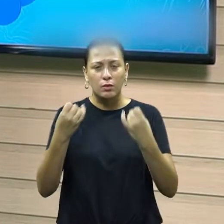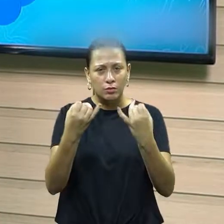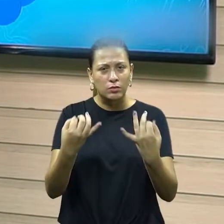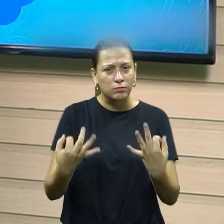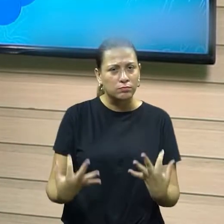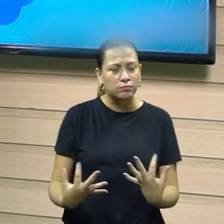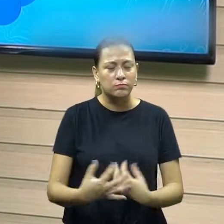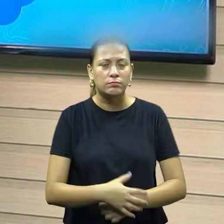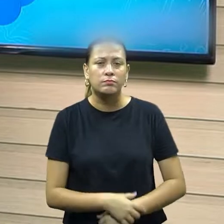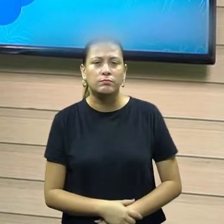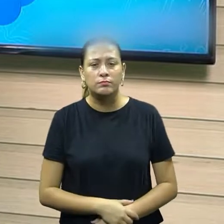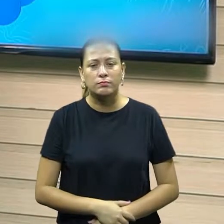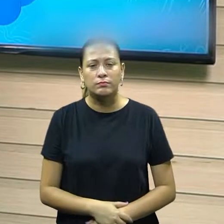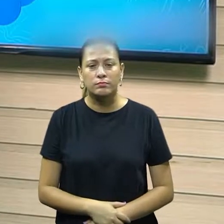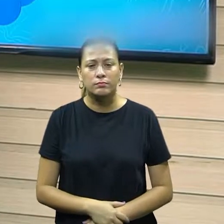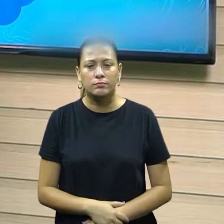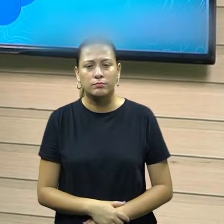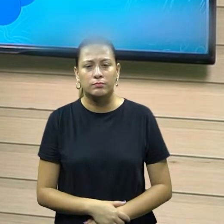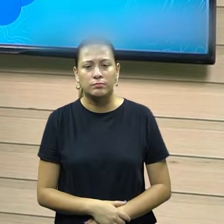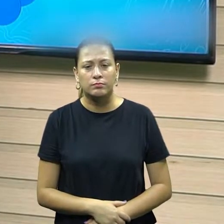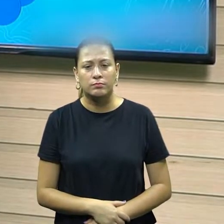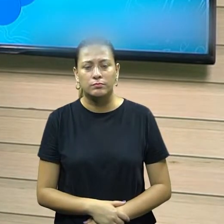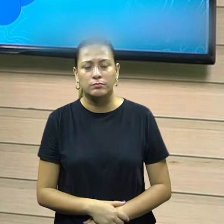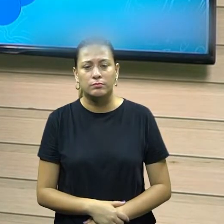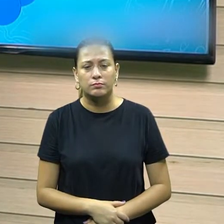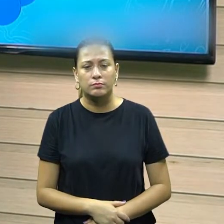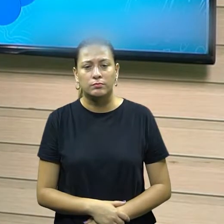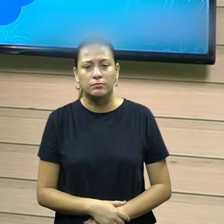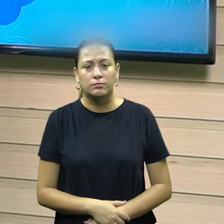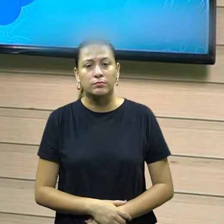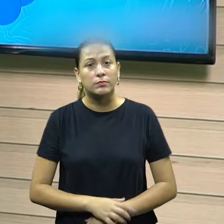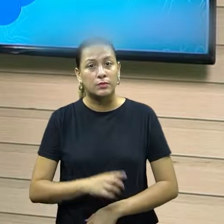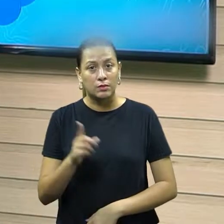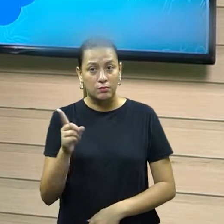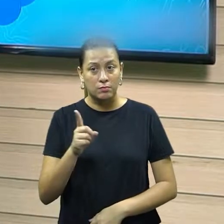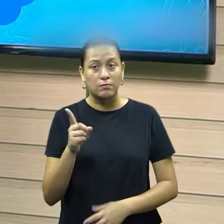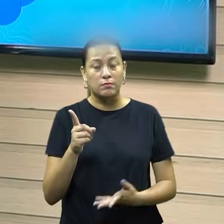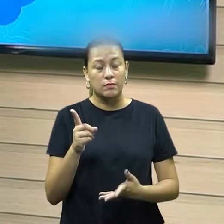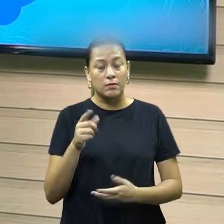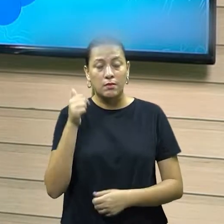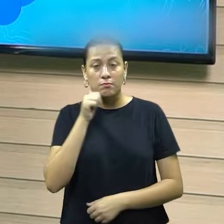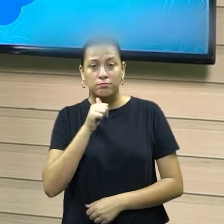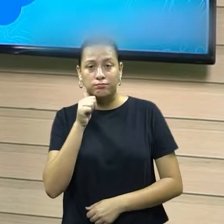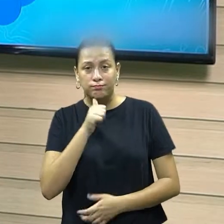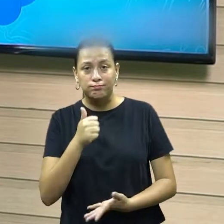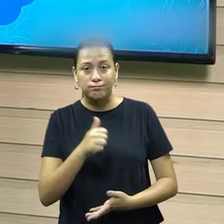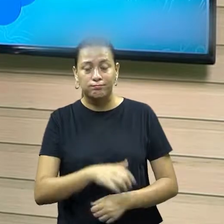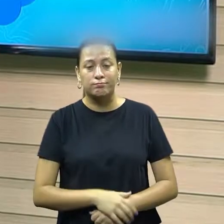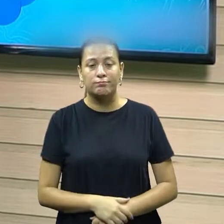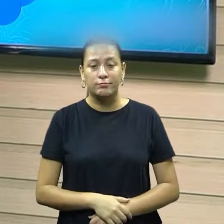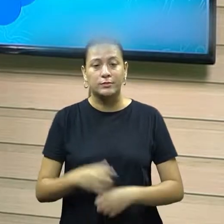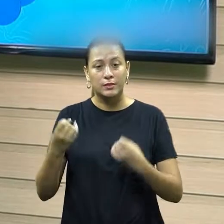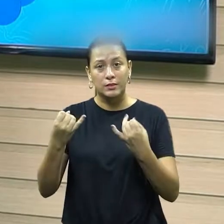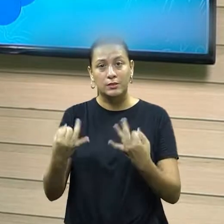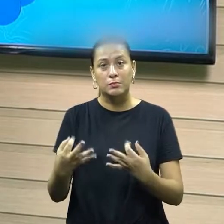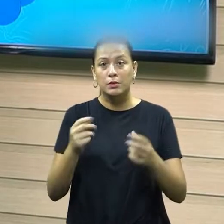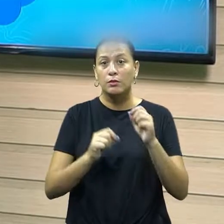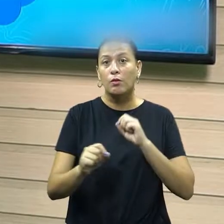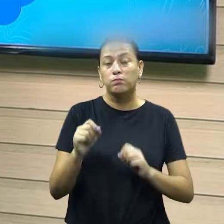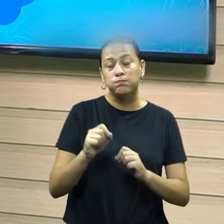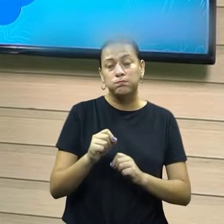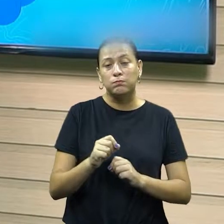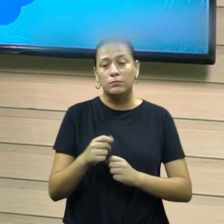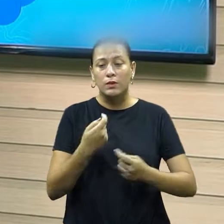trazem para esse processo, né. E a Taja, ela é bastante contundente quando ela diz que negociar é resolver